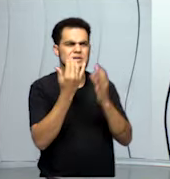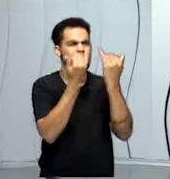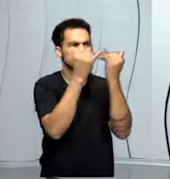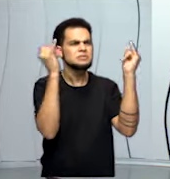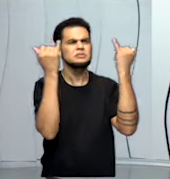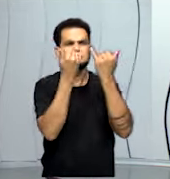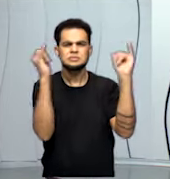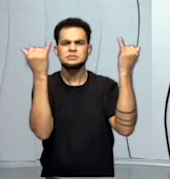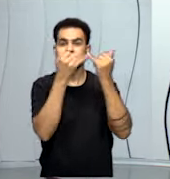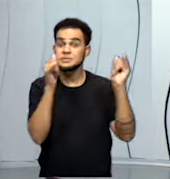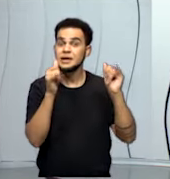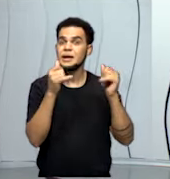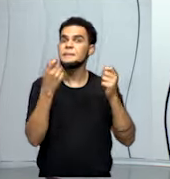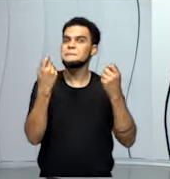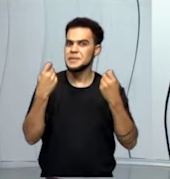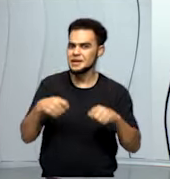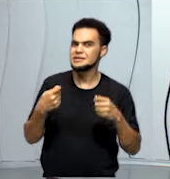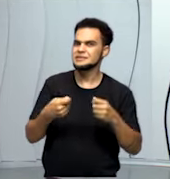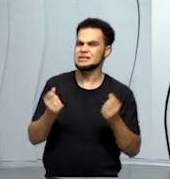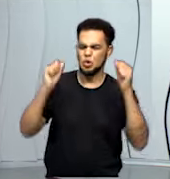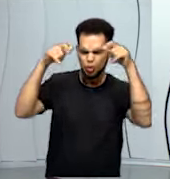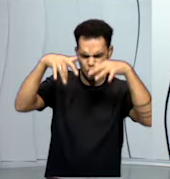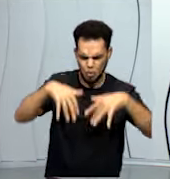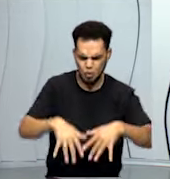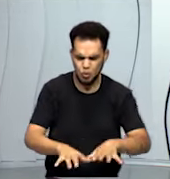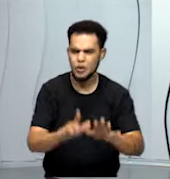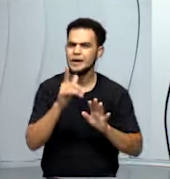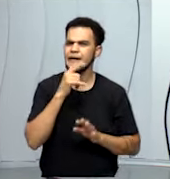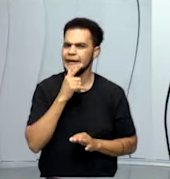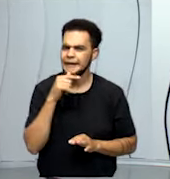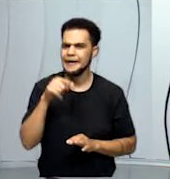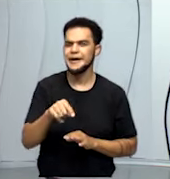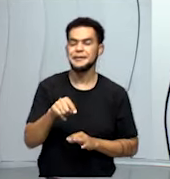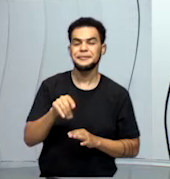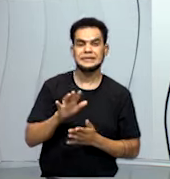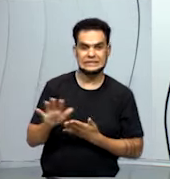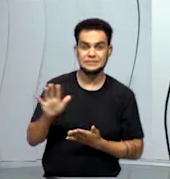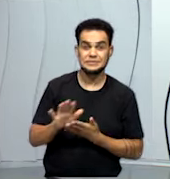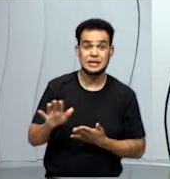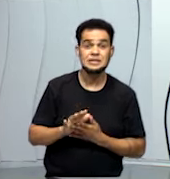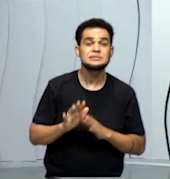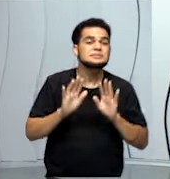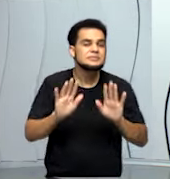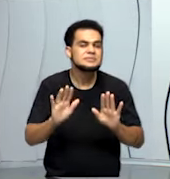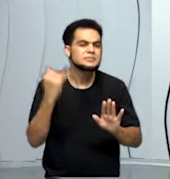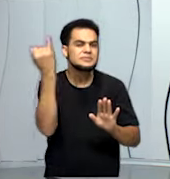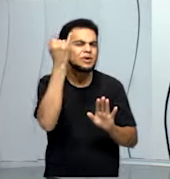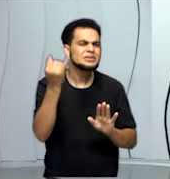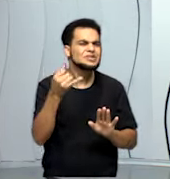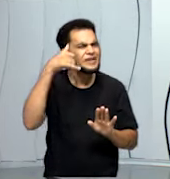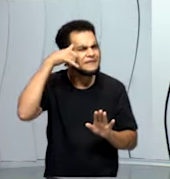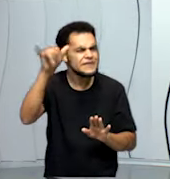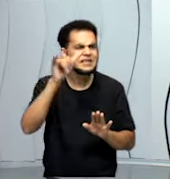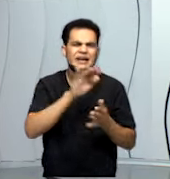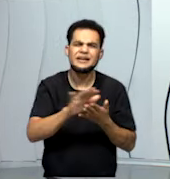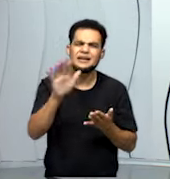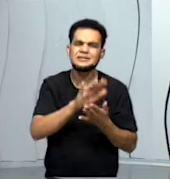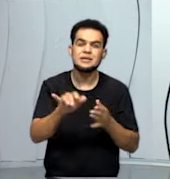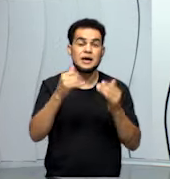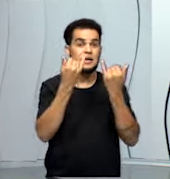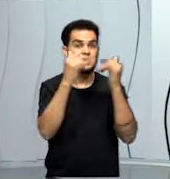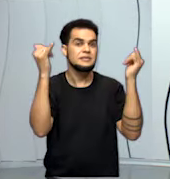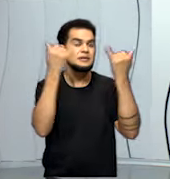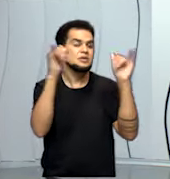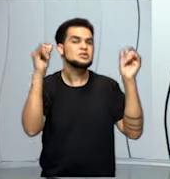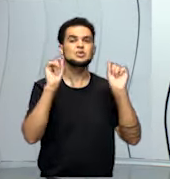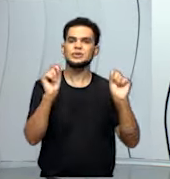desvia a água do seu ciclo natural. Então, é importante que nós não gastemos energia além do que